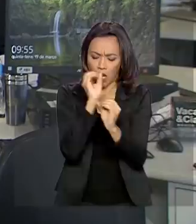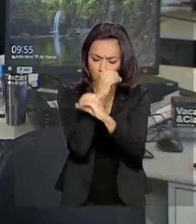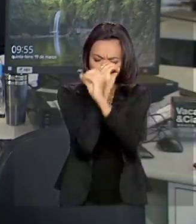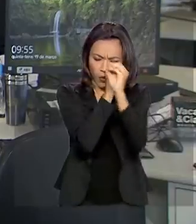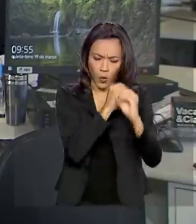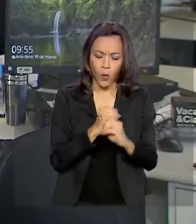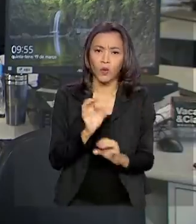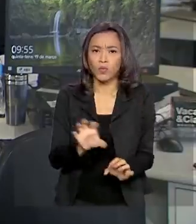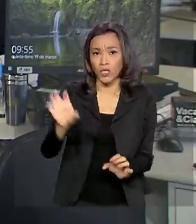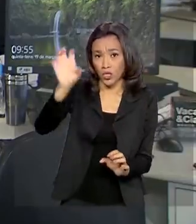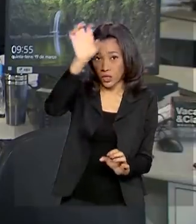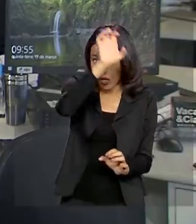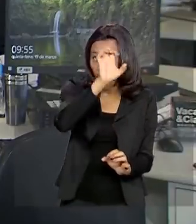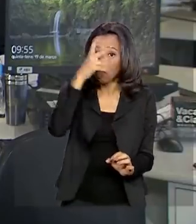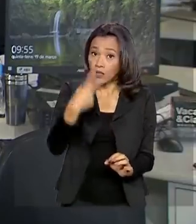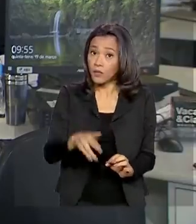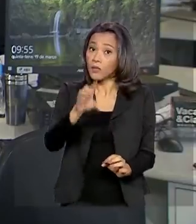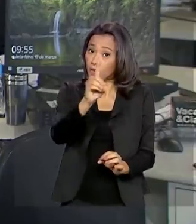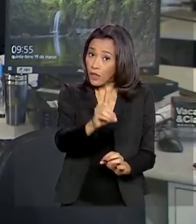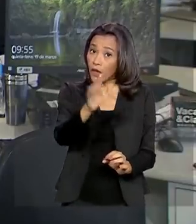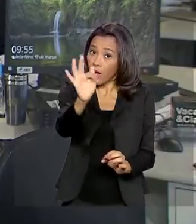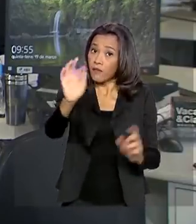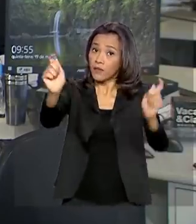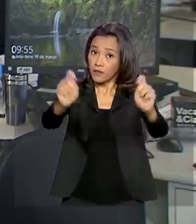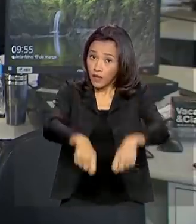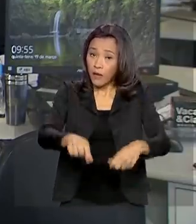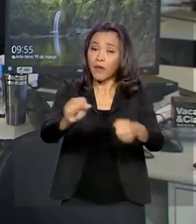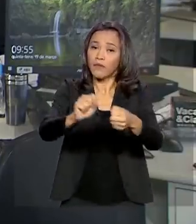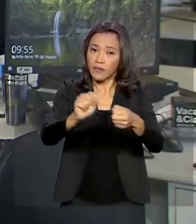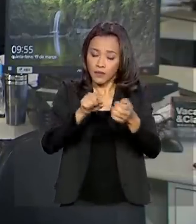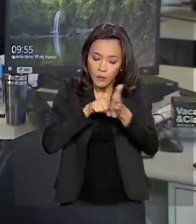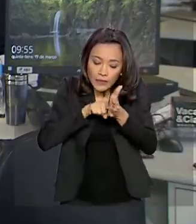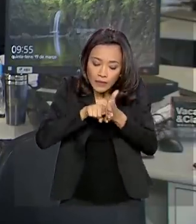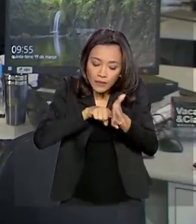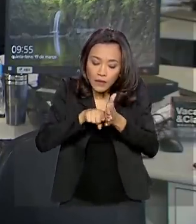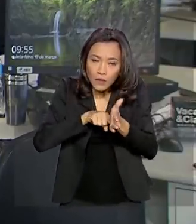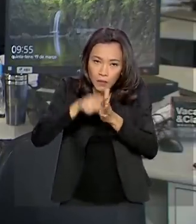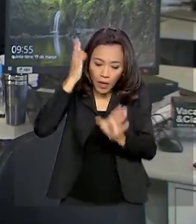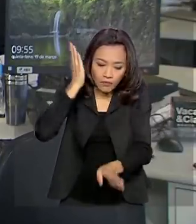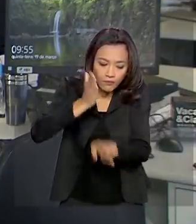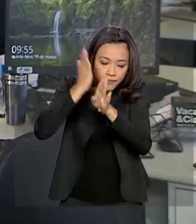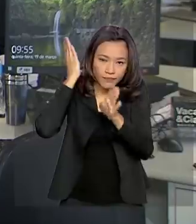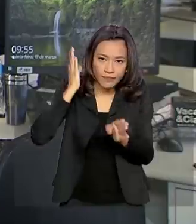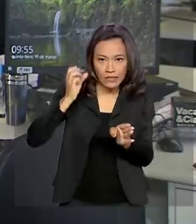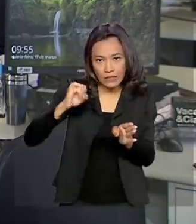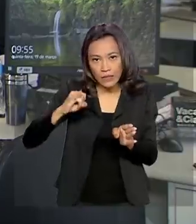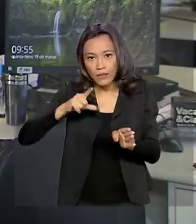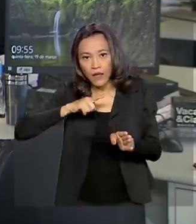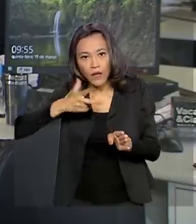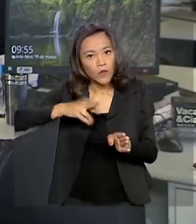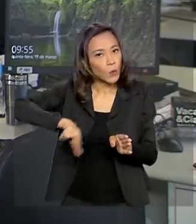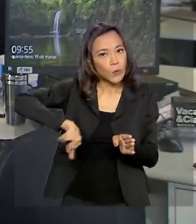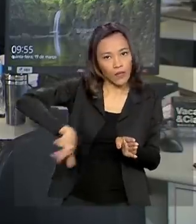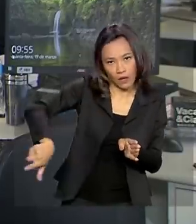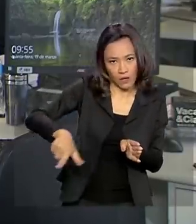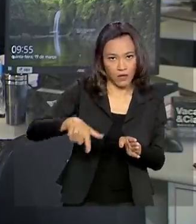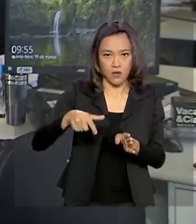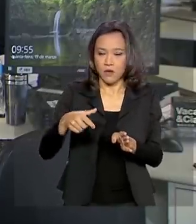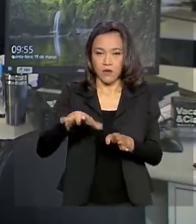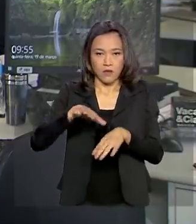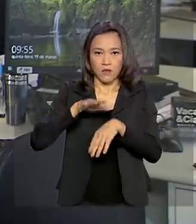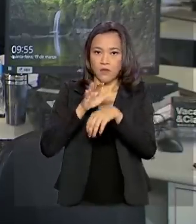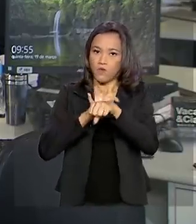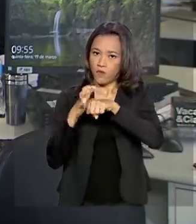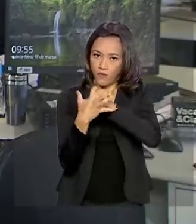estados e do Distrito Federal estão aptos a realizar o exame para coronavírus. Ao todo, 27 laboratórios centrais de saúde